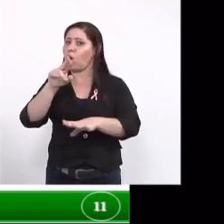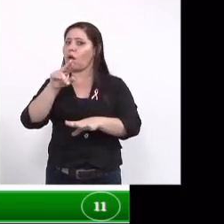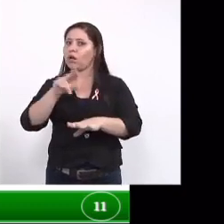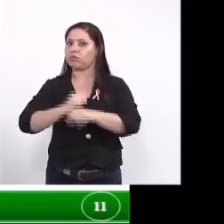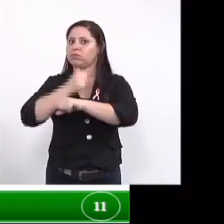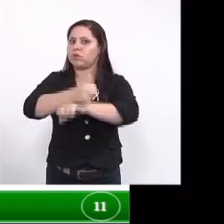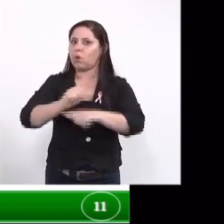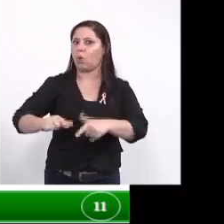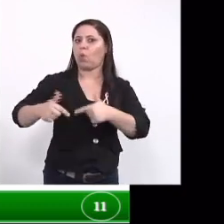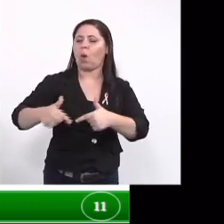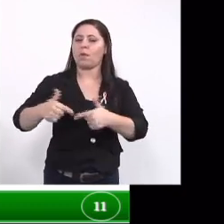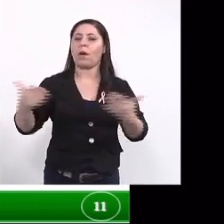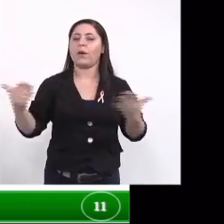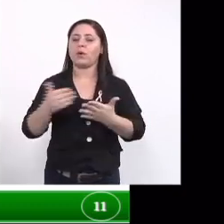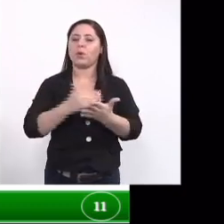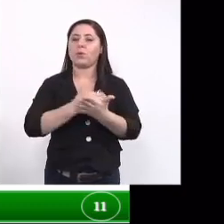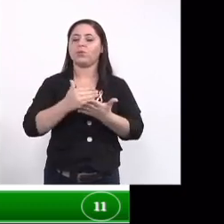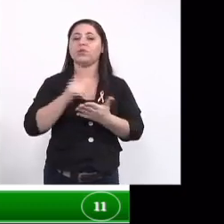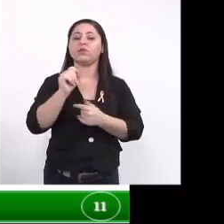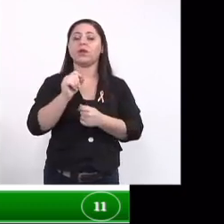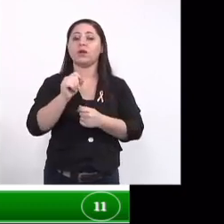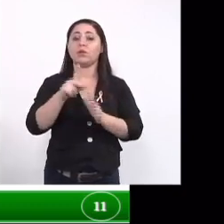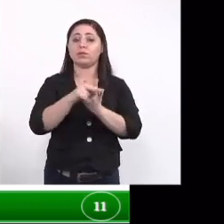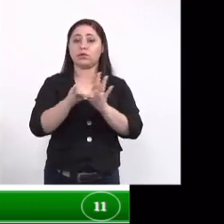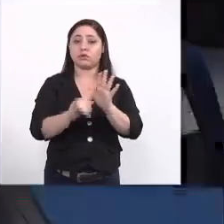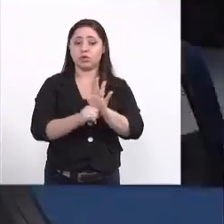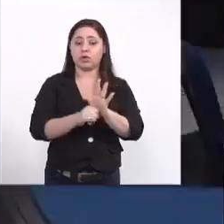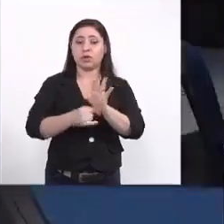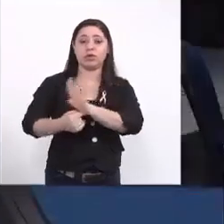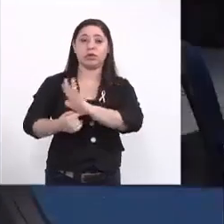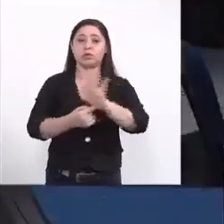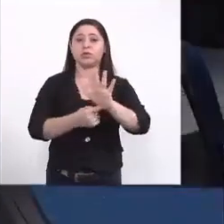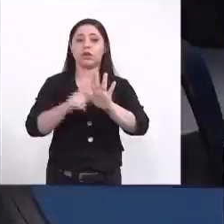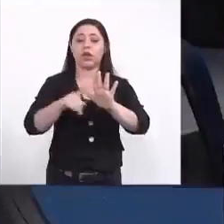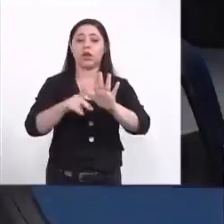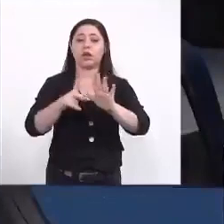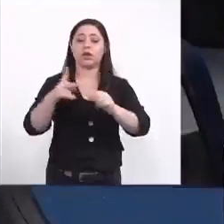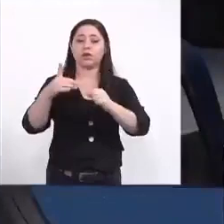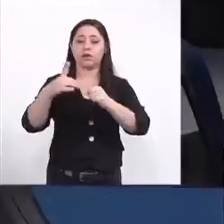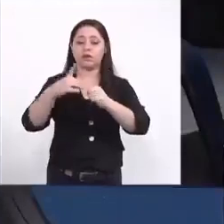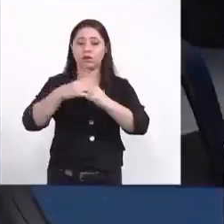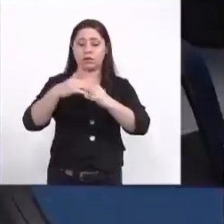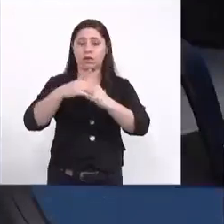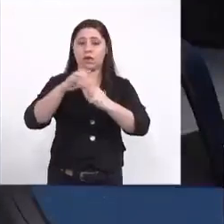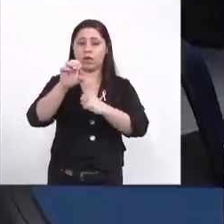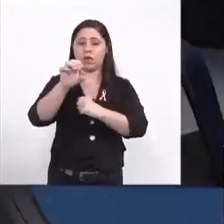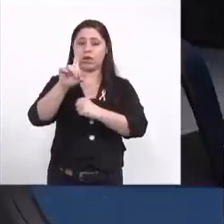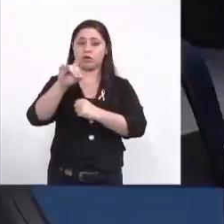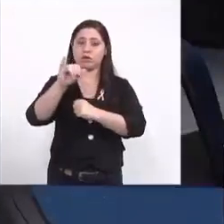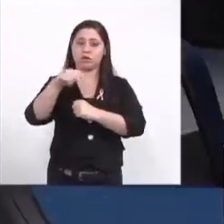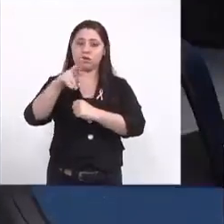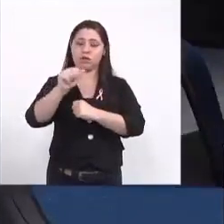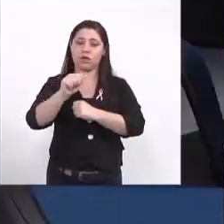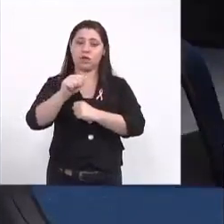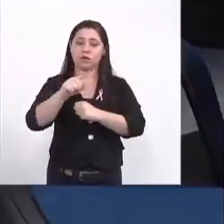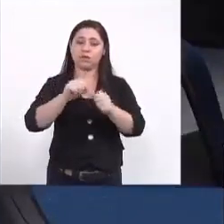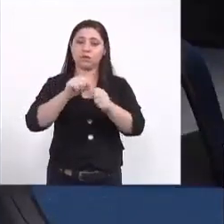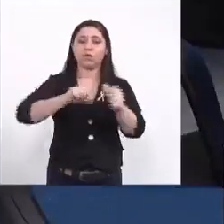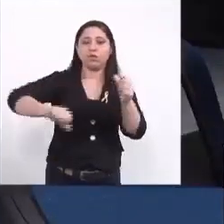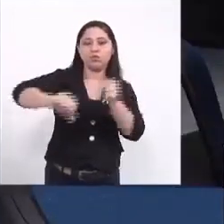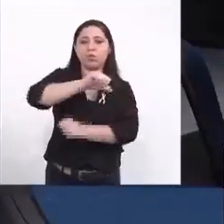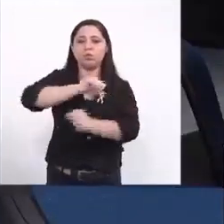então a partir de agora o projeto que eu vou apresentar é o projeto de doutorado da Helena que nós estamos realizando novas